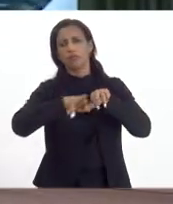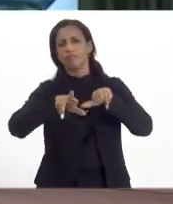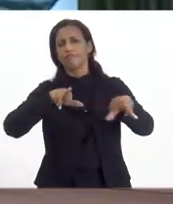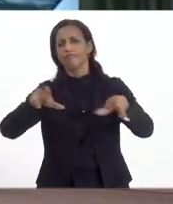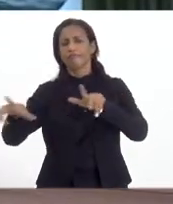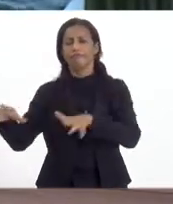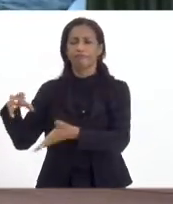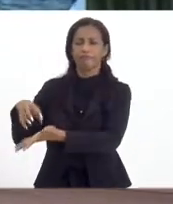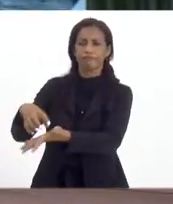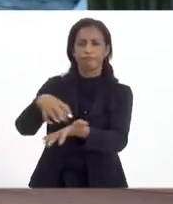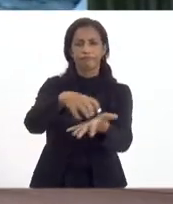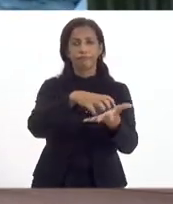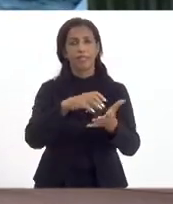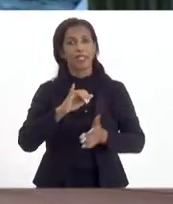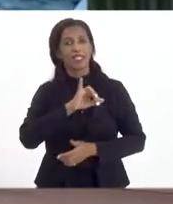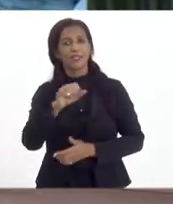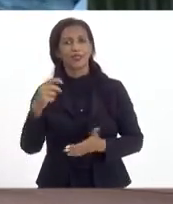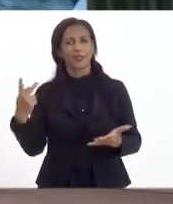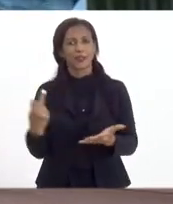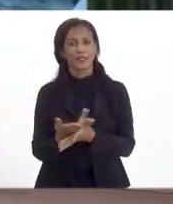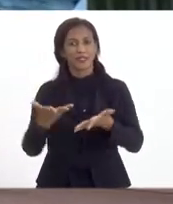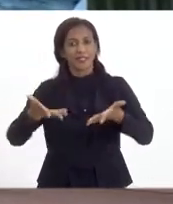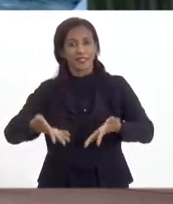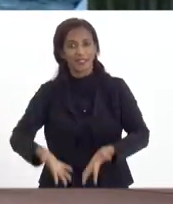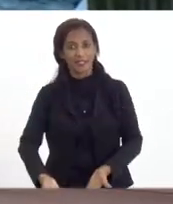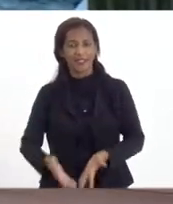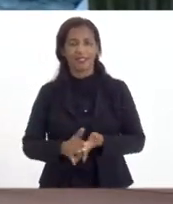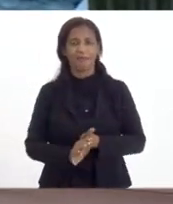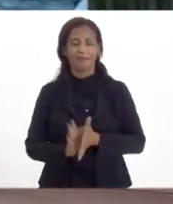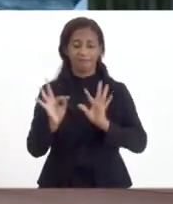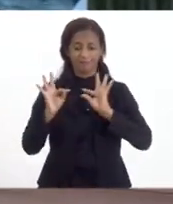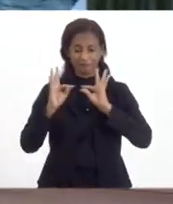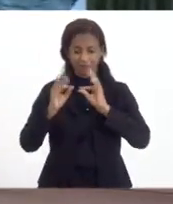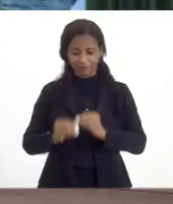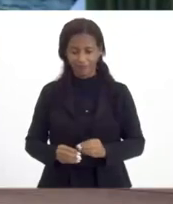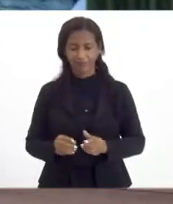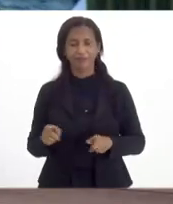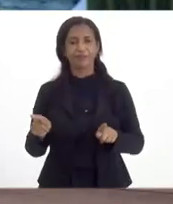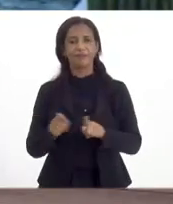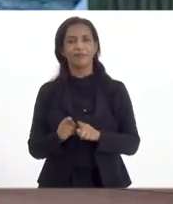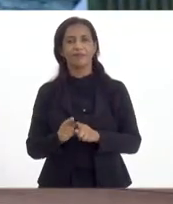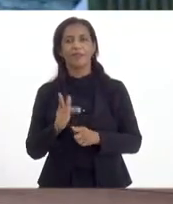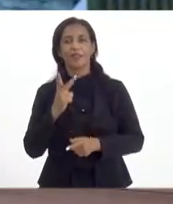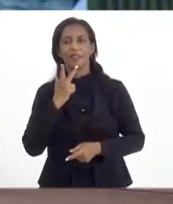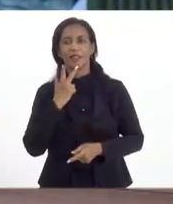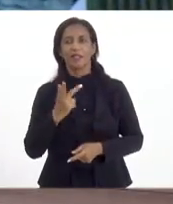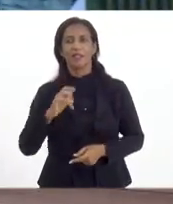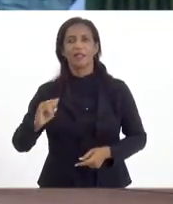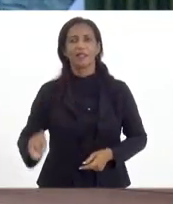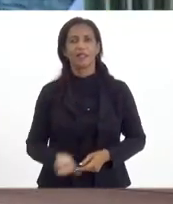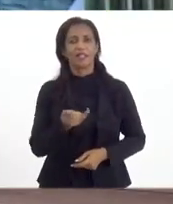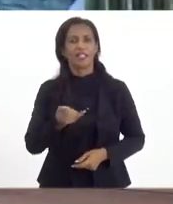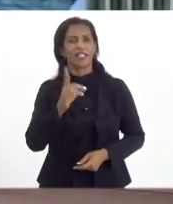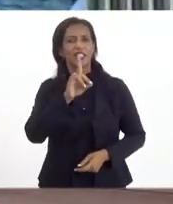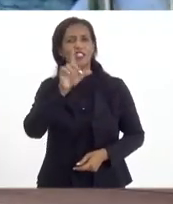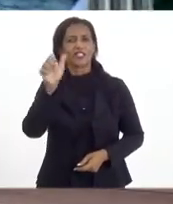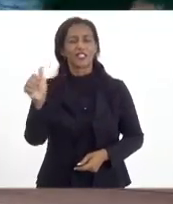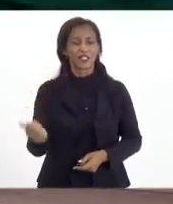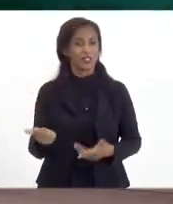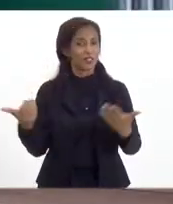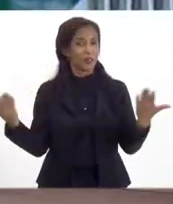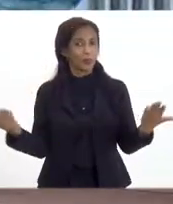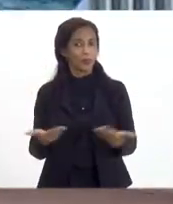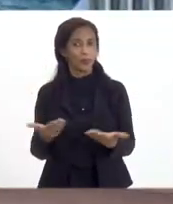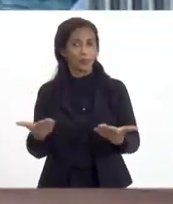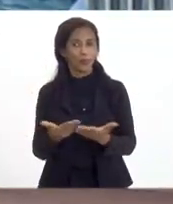setores, e isso está acontecendo aqui. Para finalizar a minha fala, queria aproveitar também essa data tão simbólica